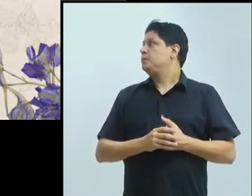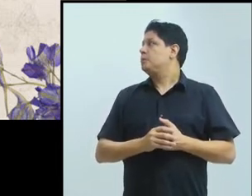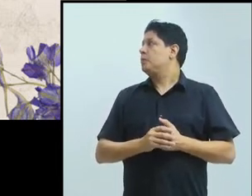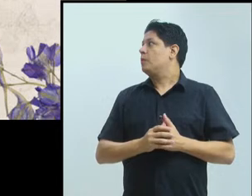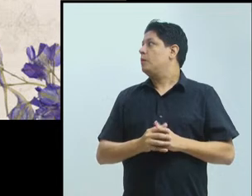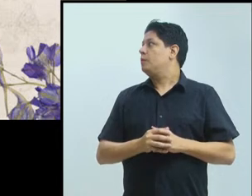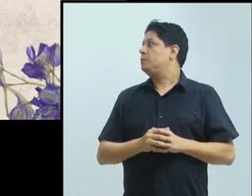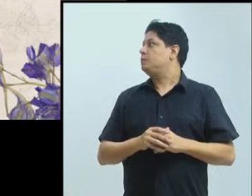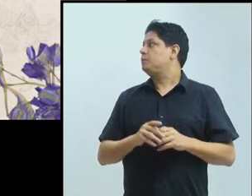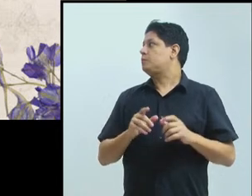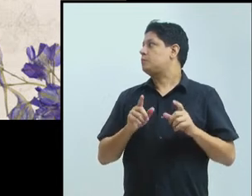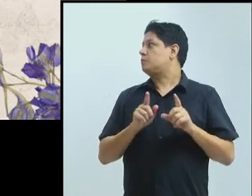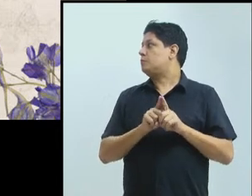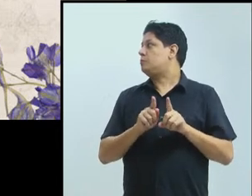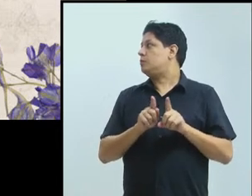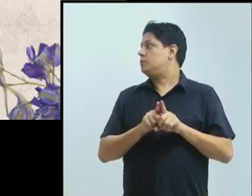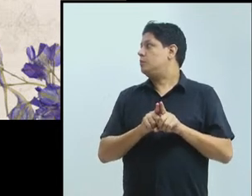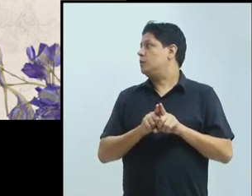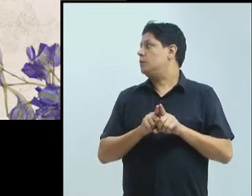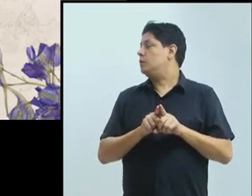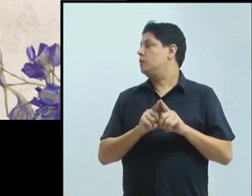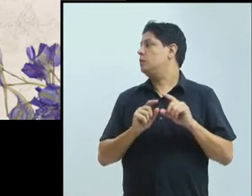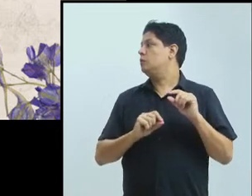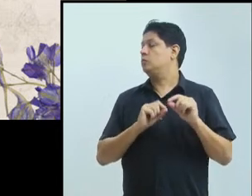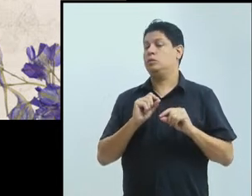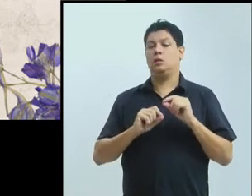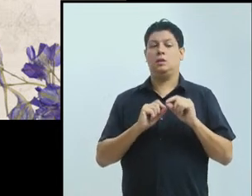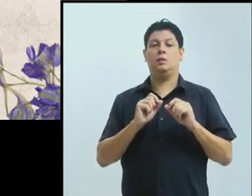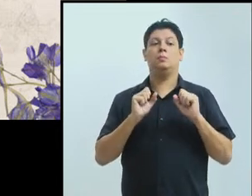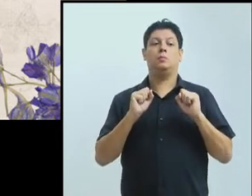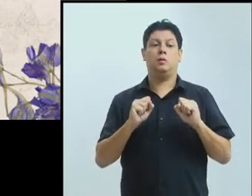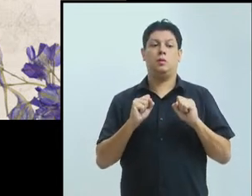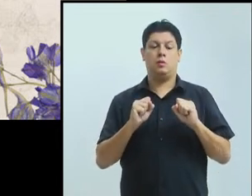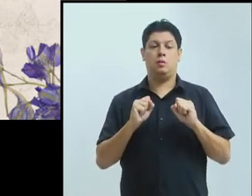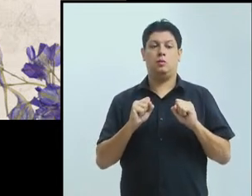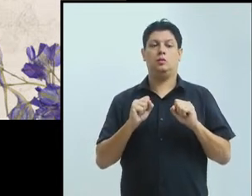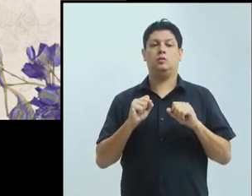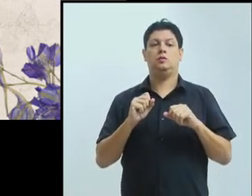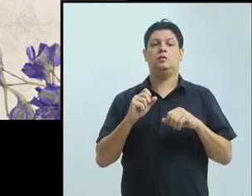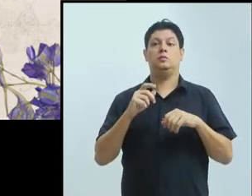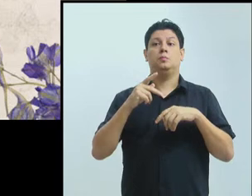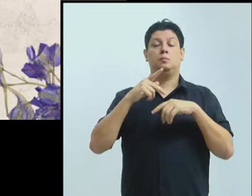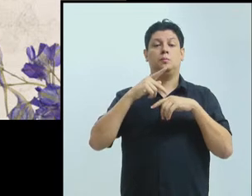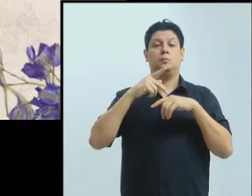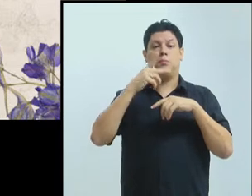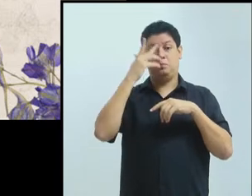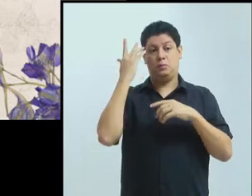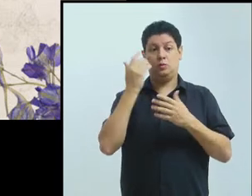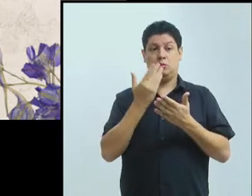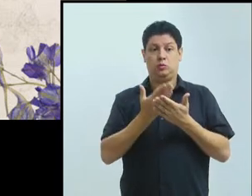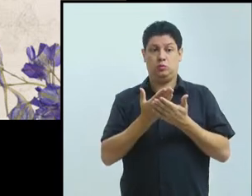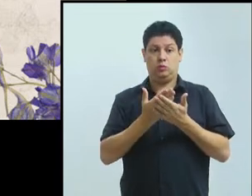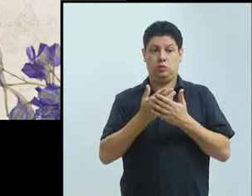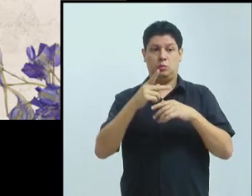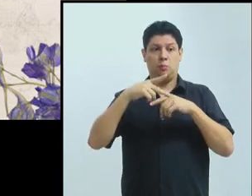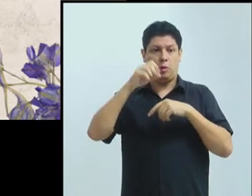-graduandos estrangeiros para visitas técnicas, missão de curta duração ou cursos no programa.